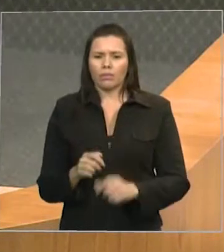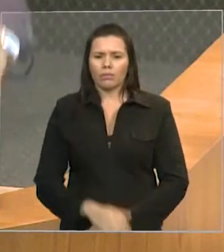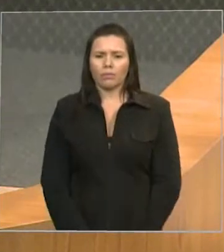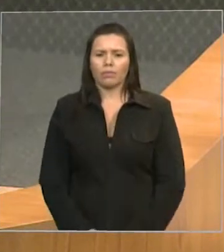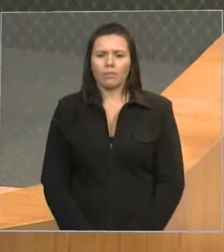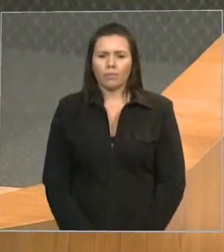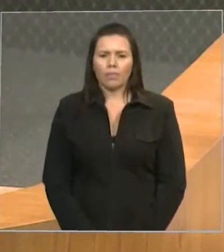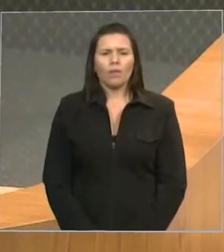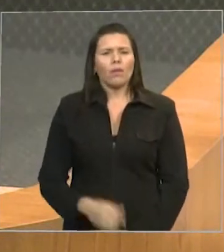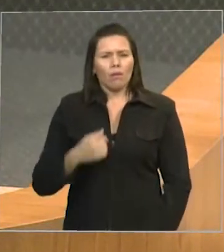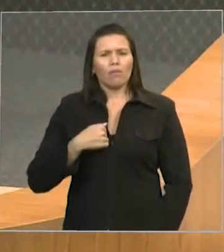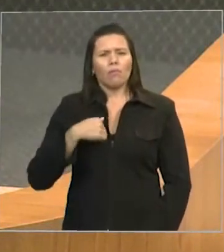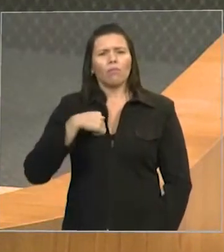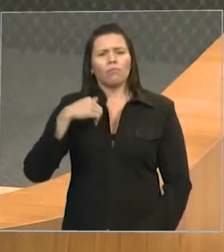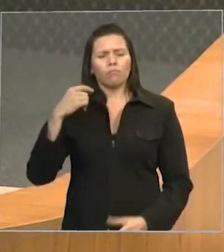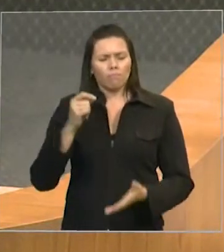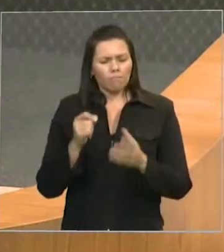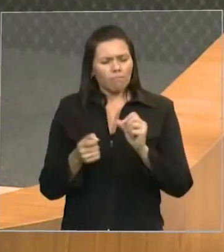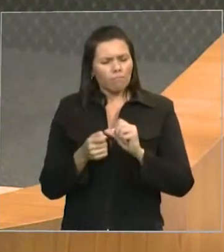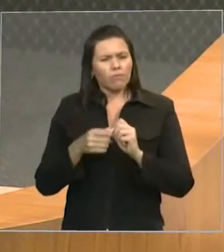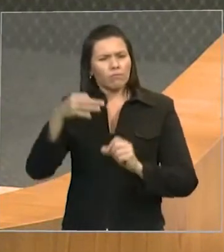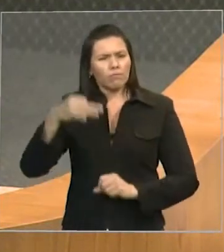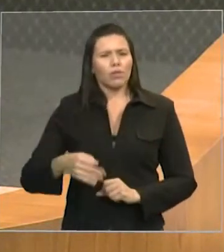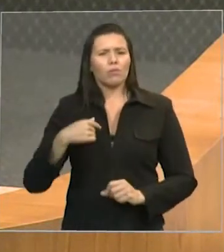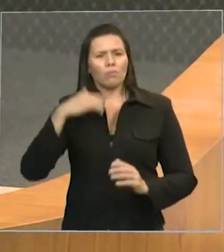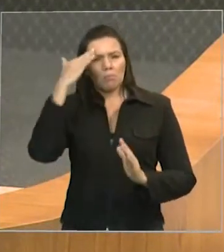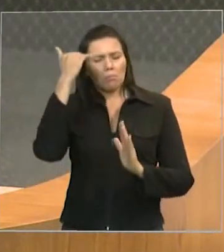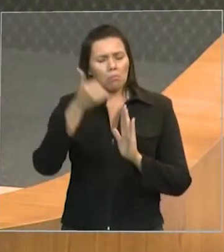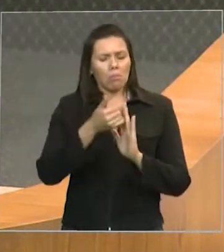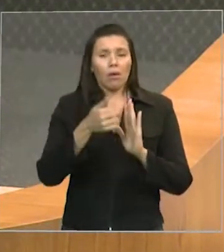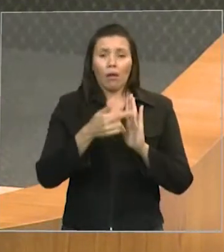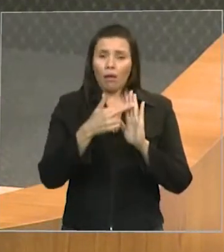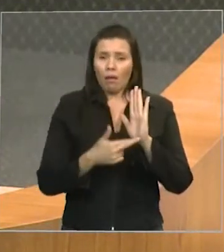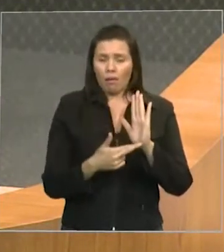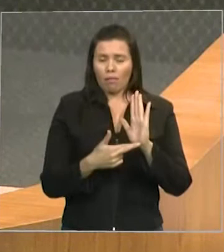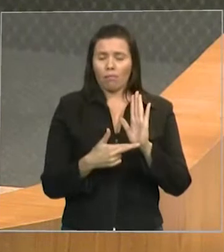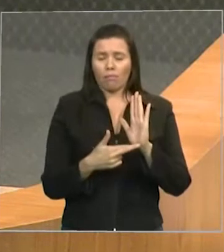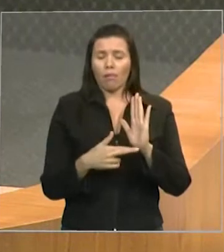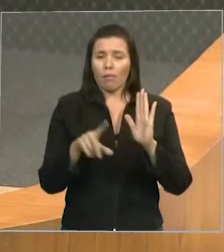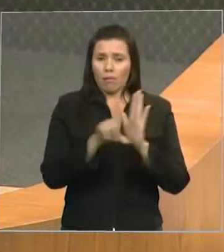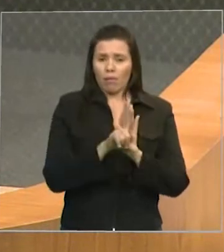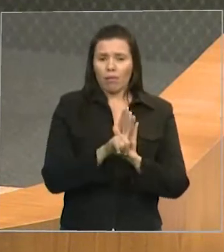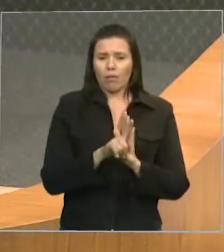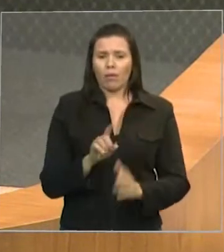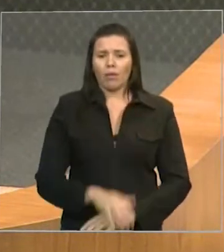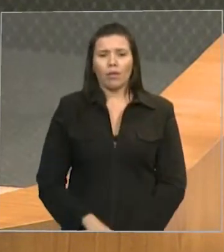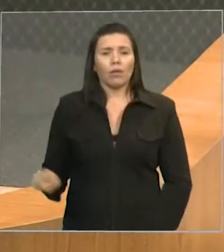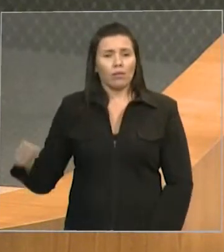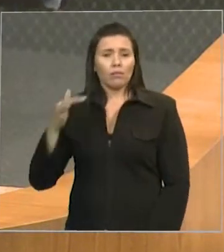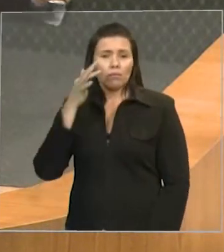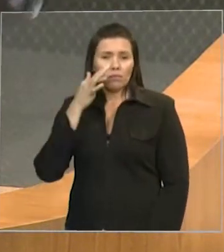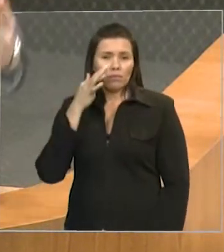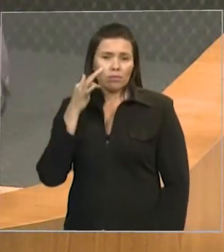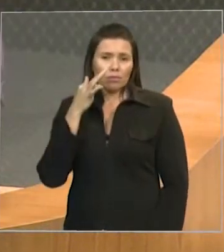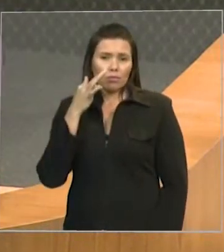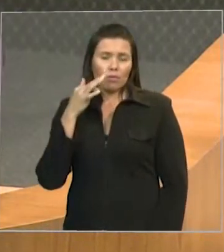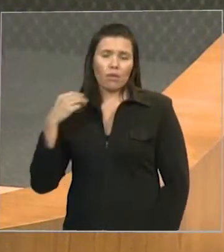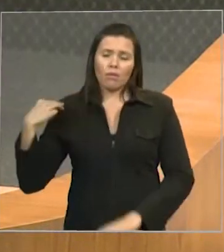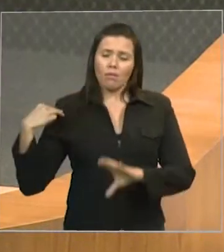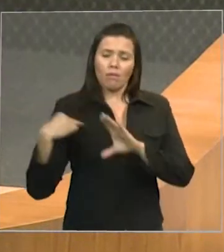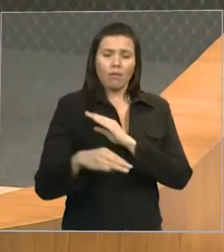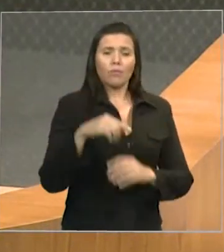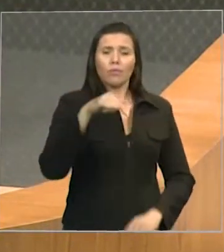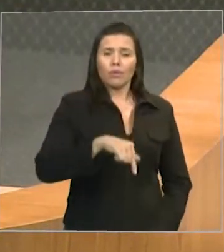Flávio Dino e o próprio secretário de transparência e controle mandou a esta casa e que vendem